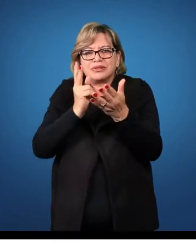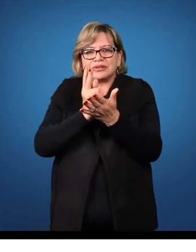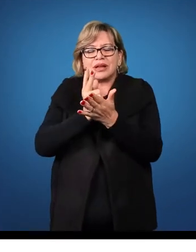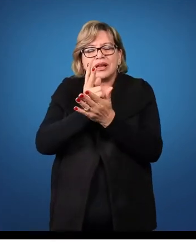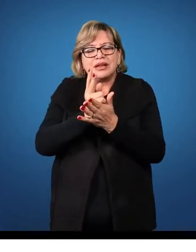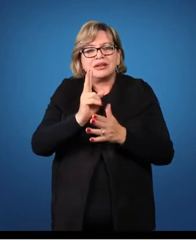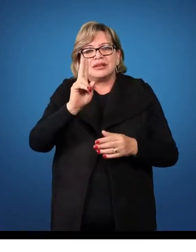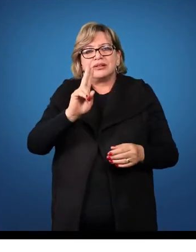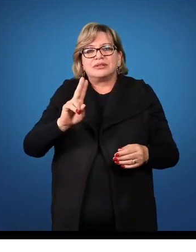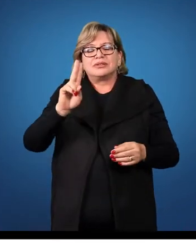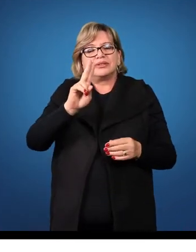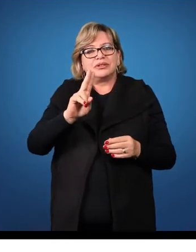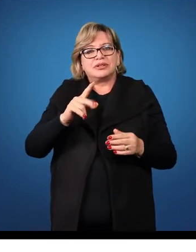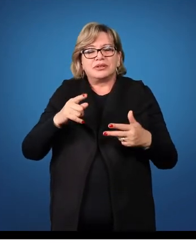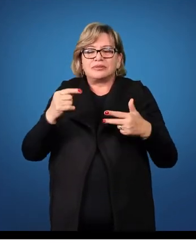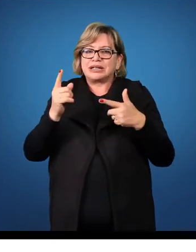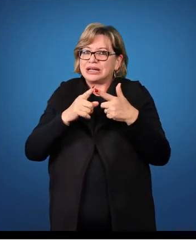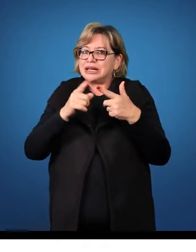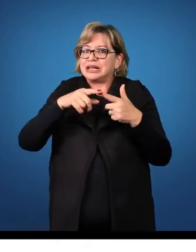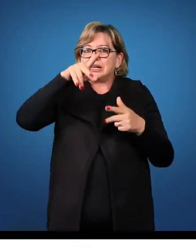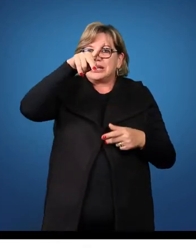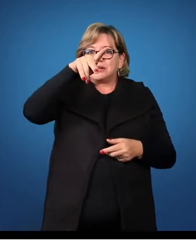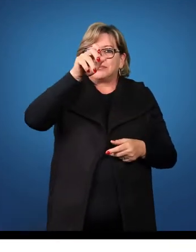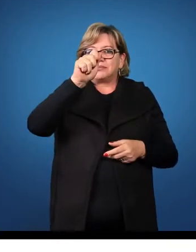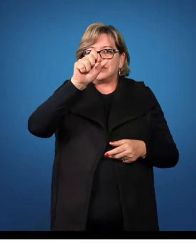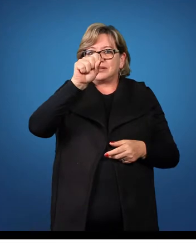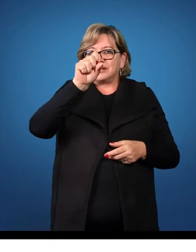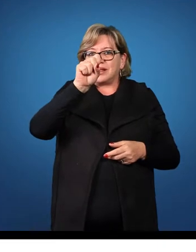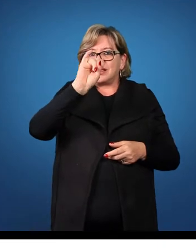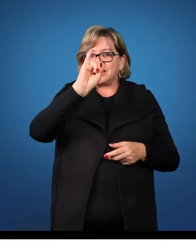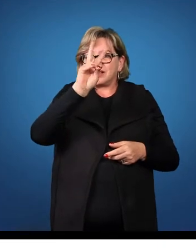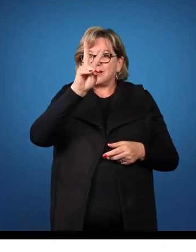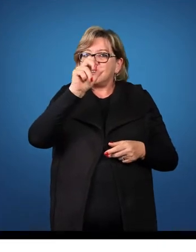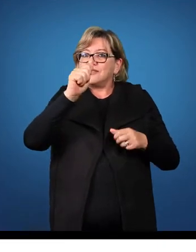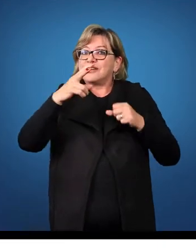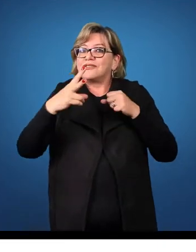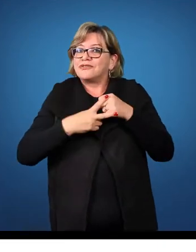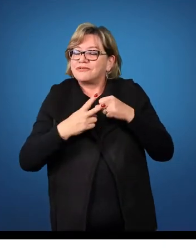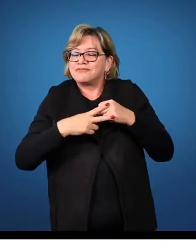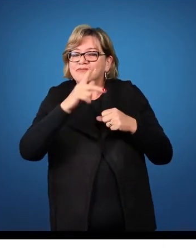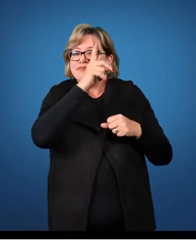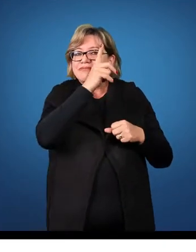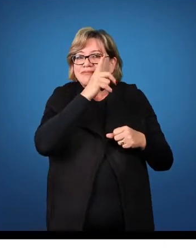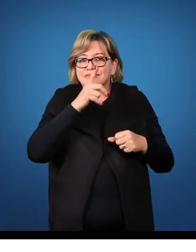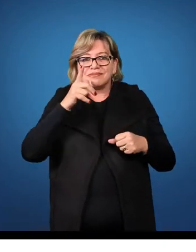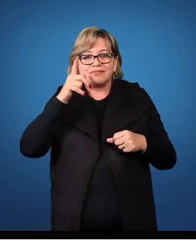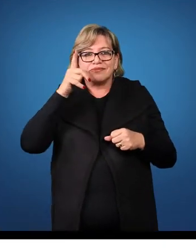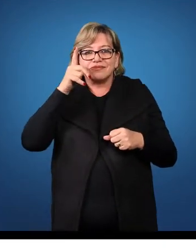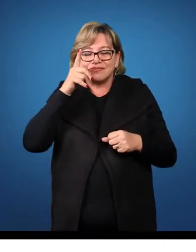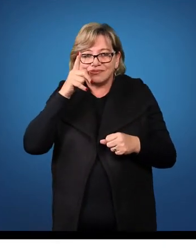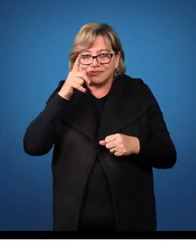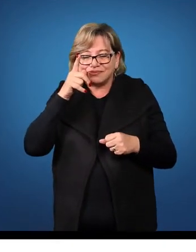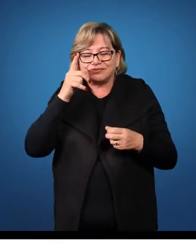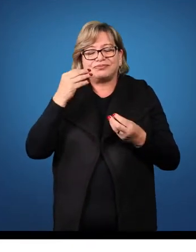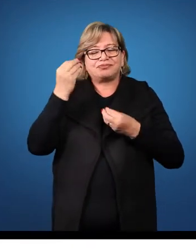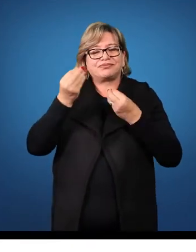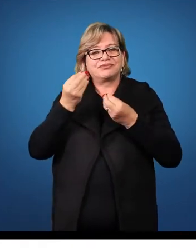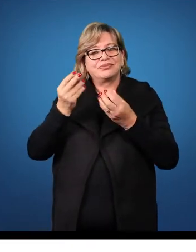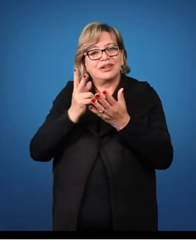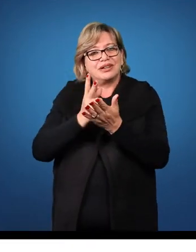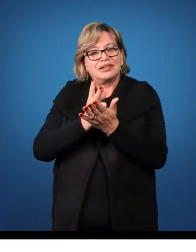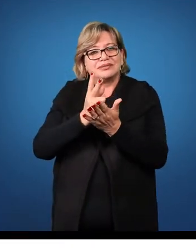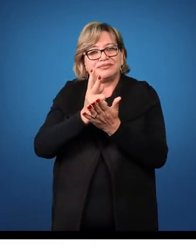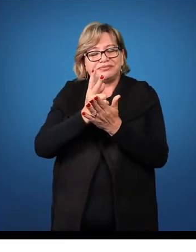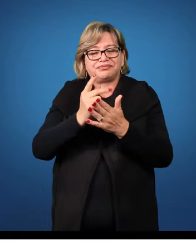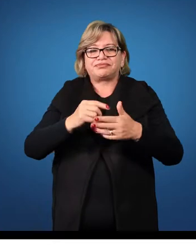bastante. Na voz passiva, nos quatro tempos, nos três tempos, presente do indicativo,